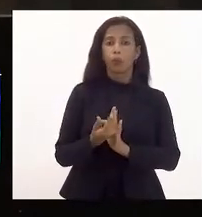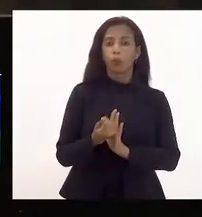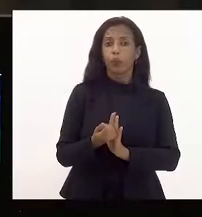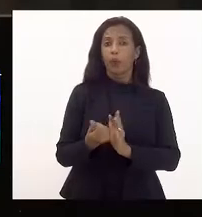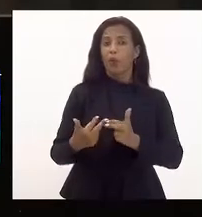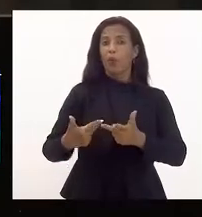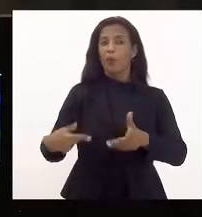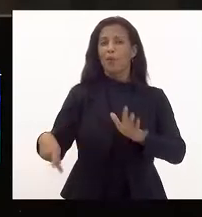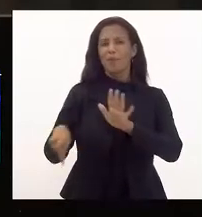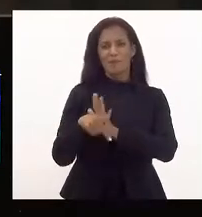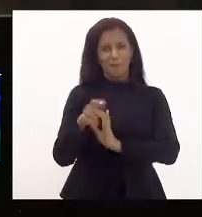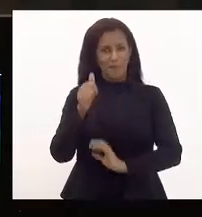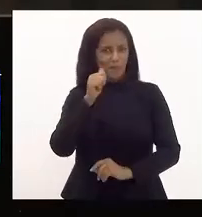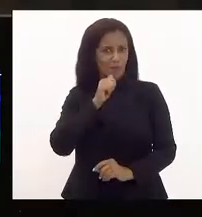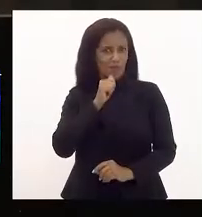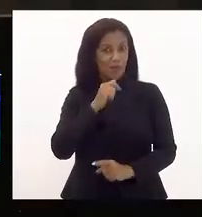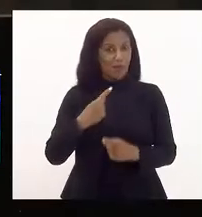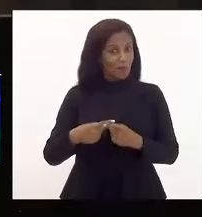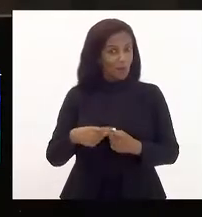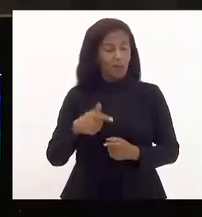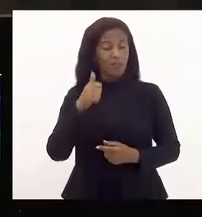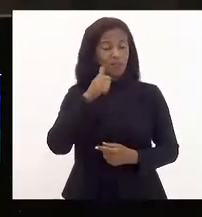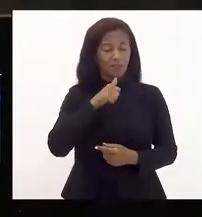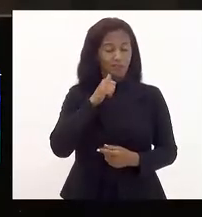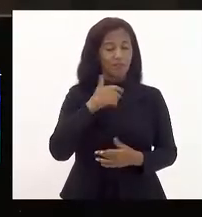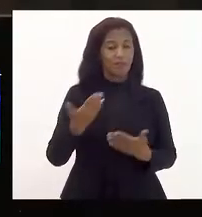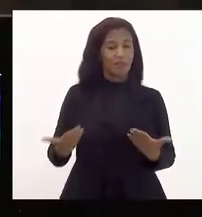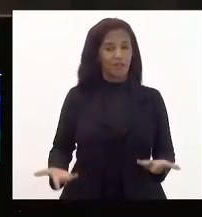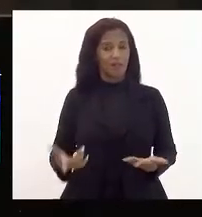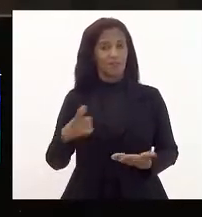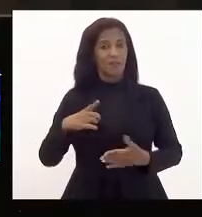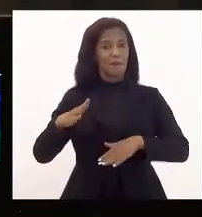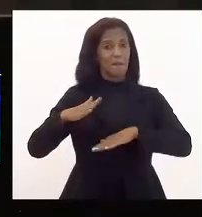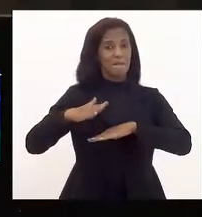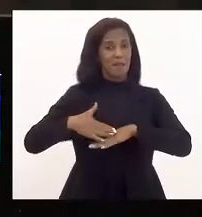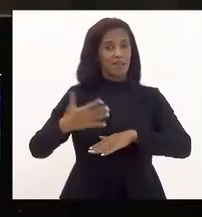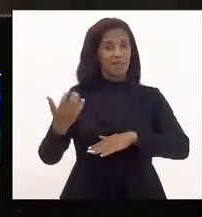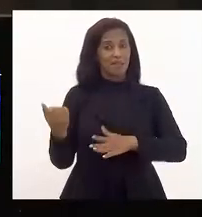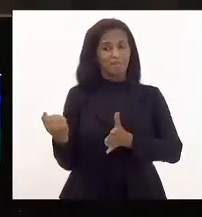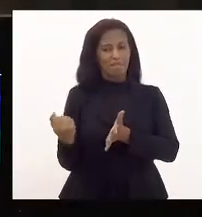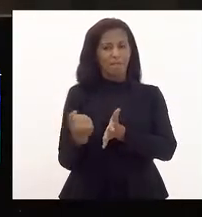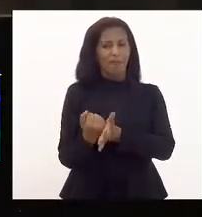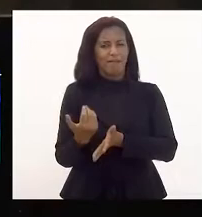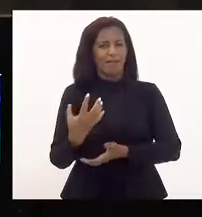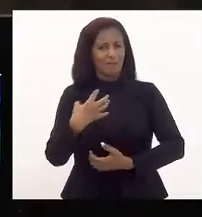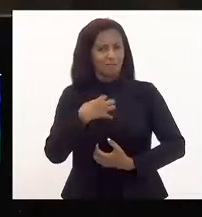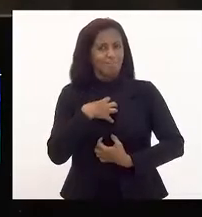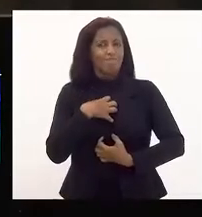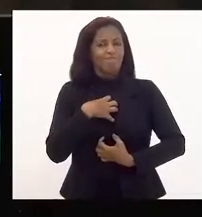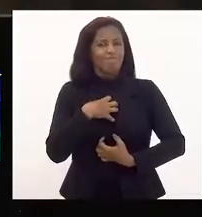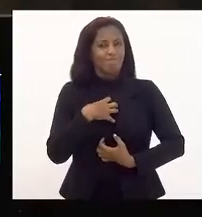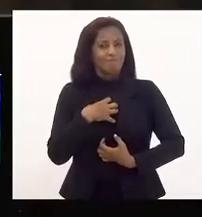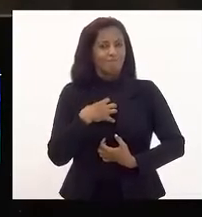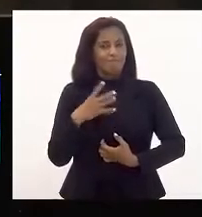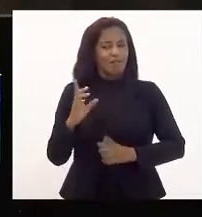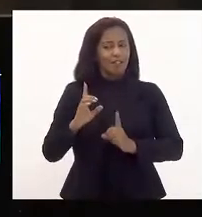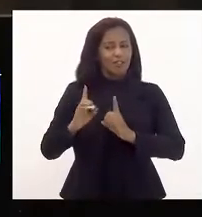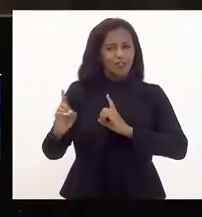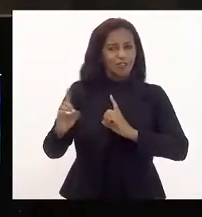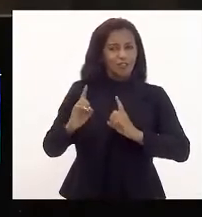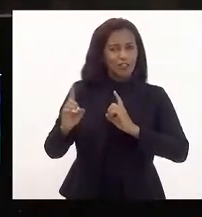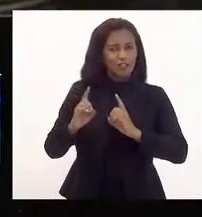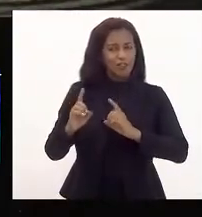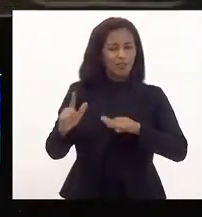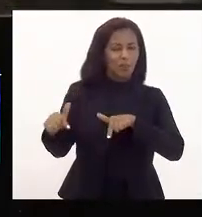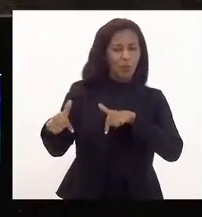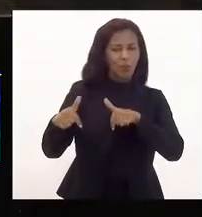coisa de mulher, porque as mulheres acabam sendo mais impactadas pela dinâmica da